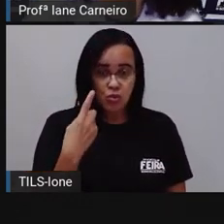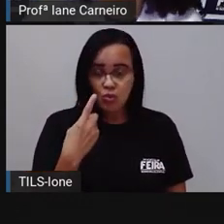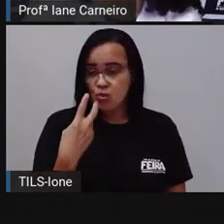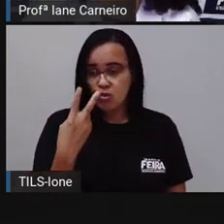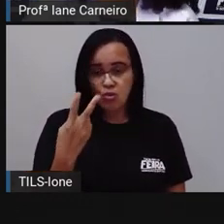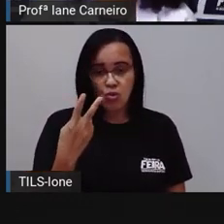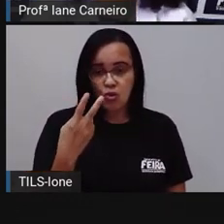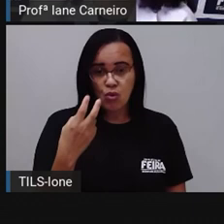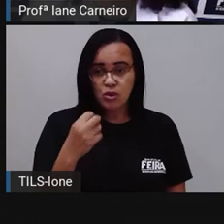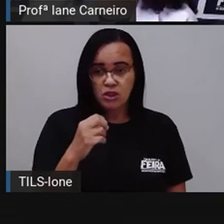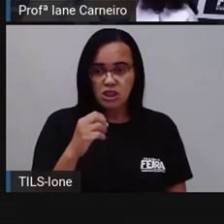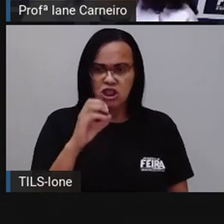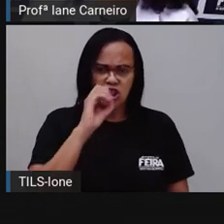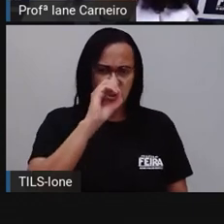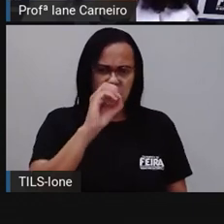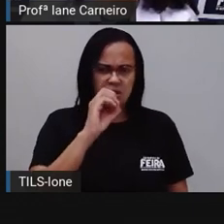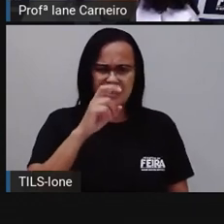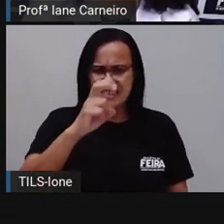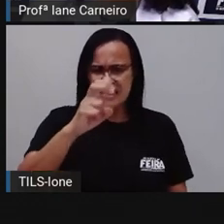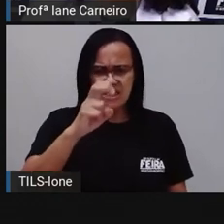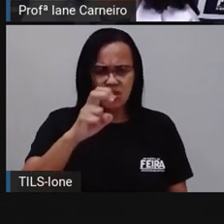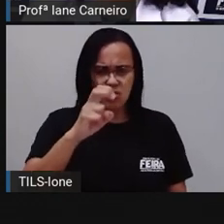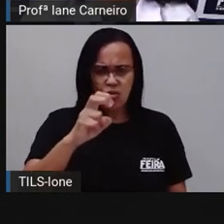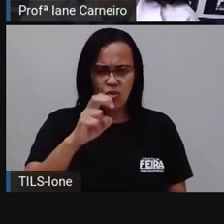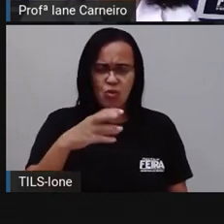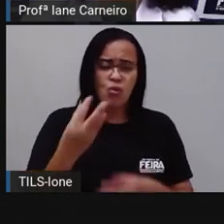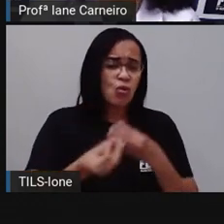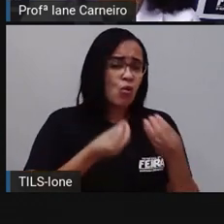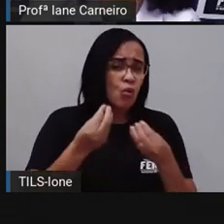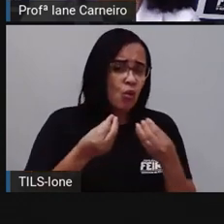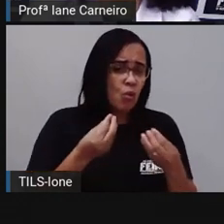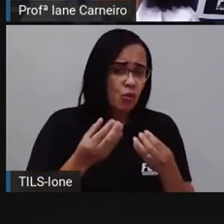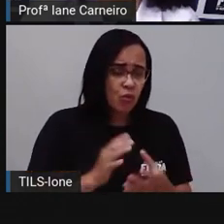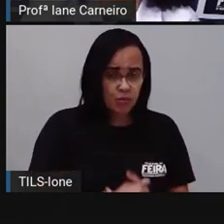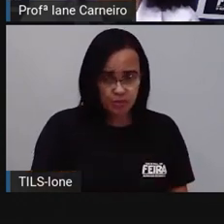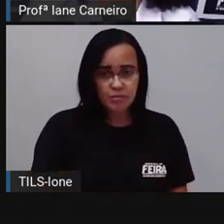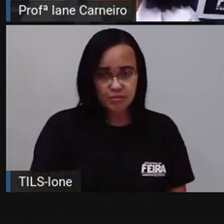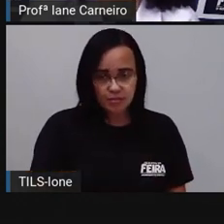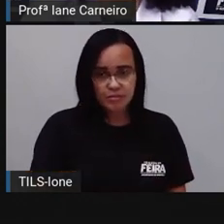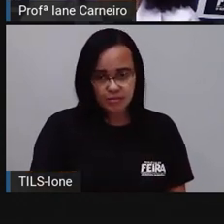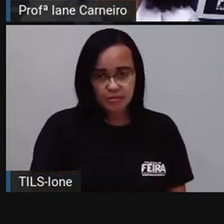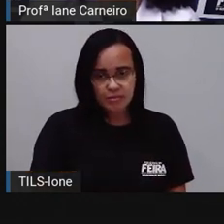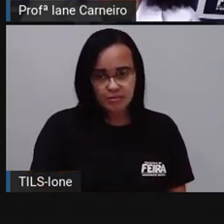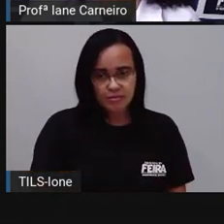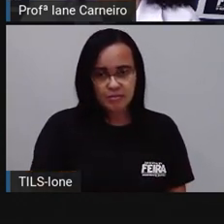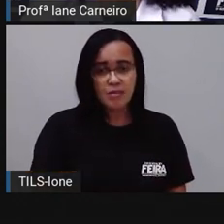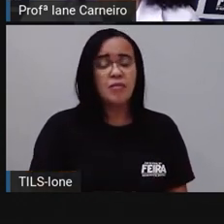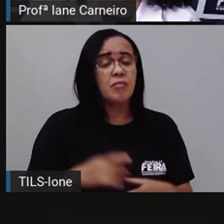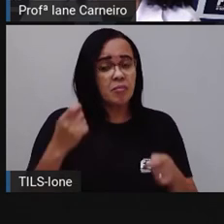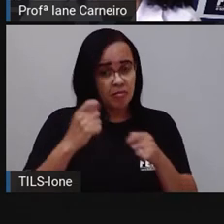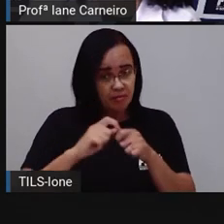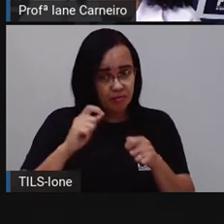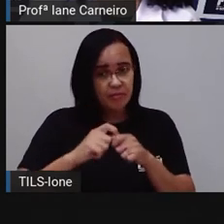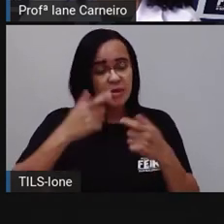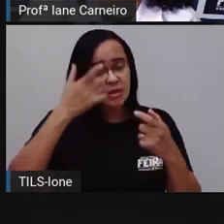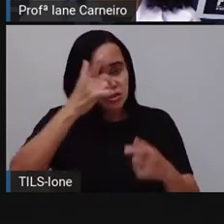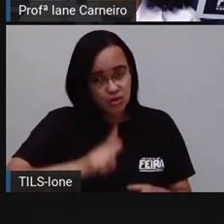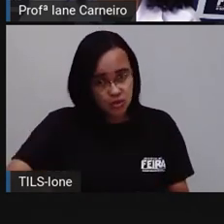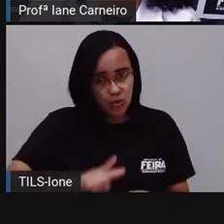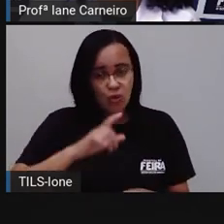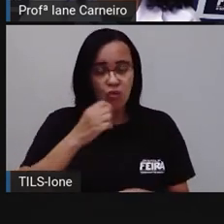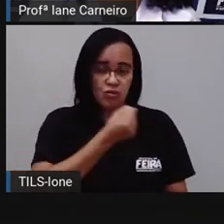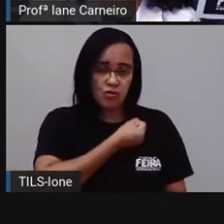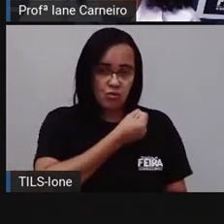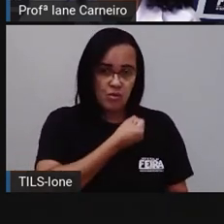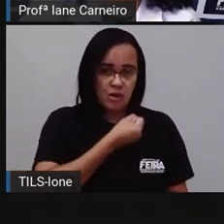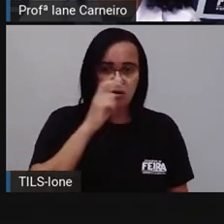Vamos fazer de conta que 5 pessoas preferem a cor amarela. A gente ia fazer a mesma coisa. A gente vem aqui, né? No número